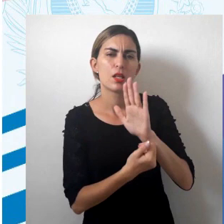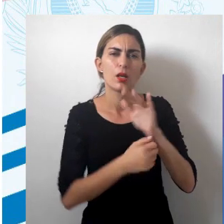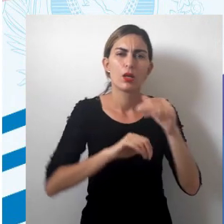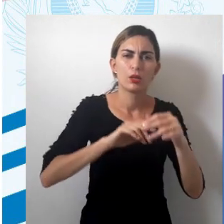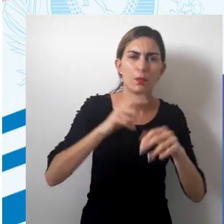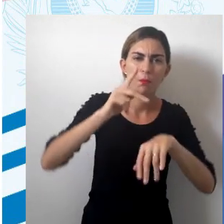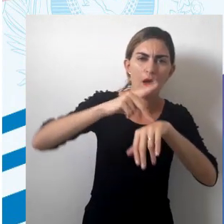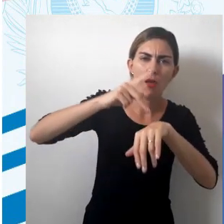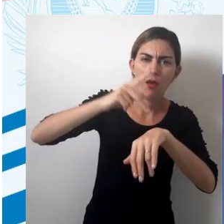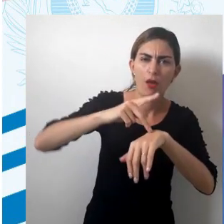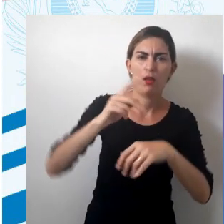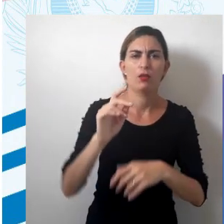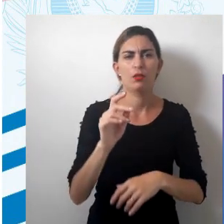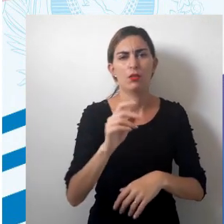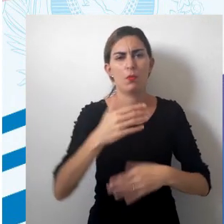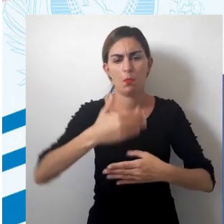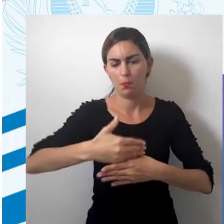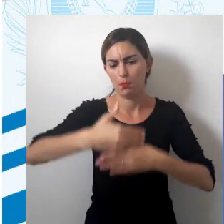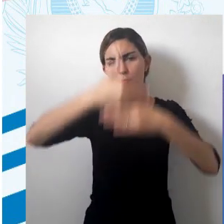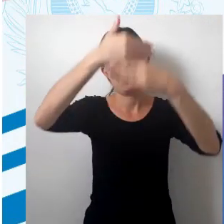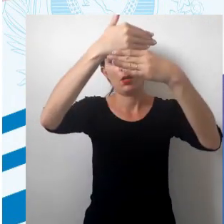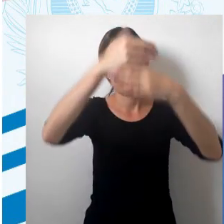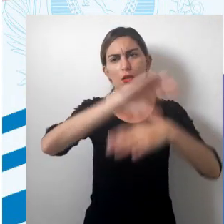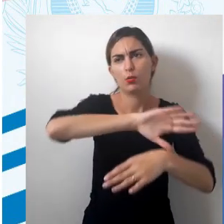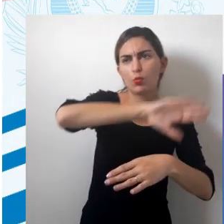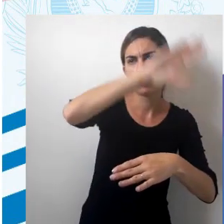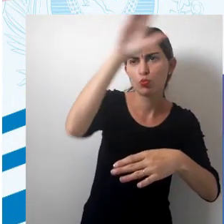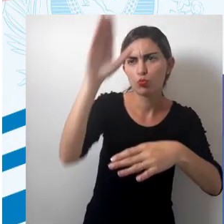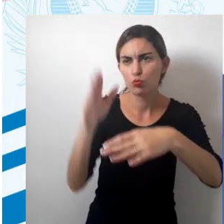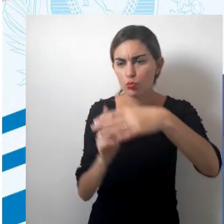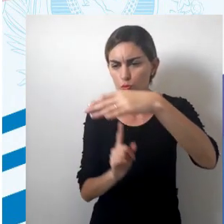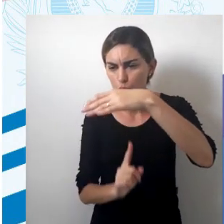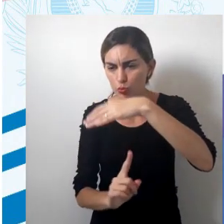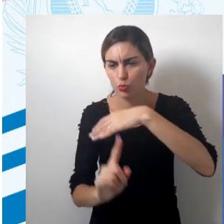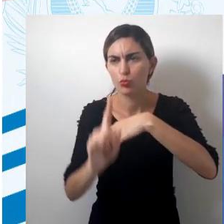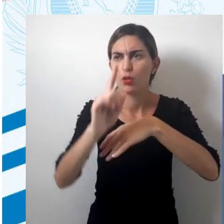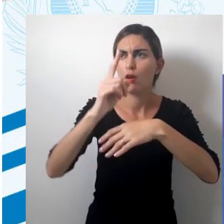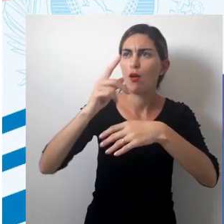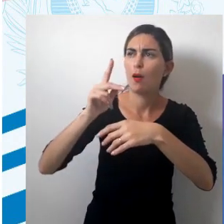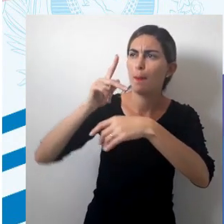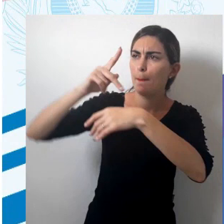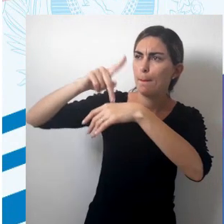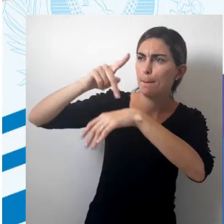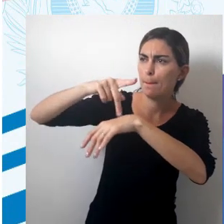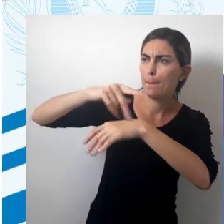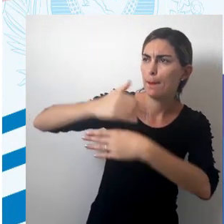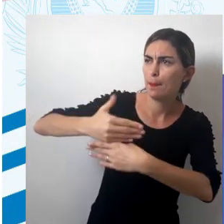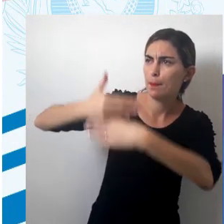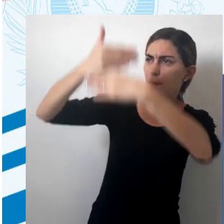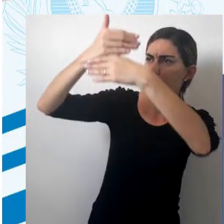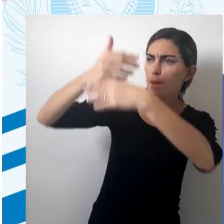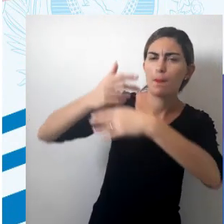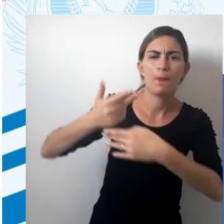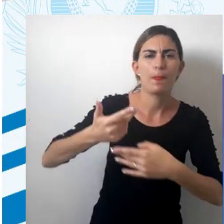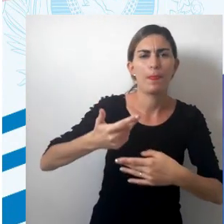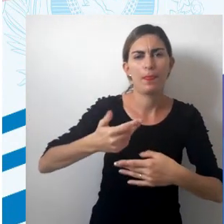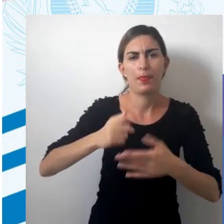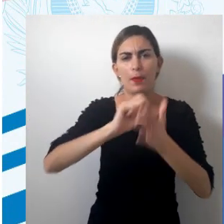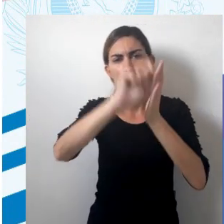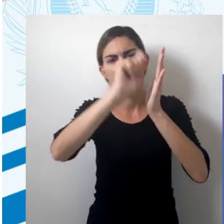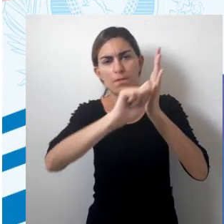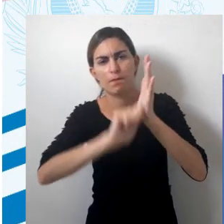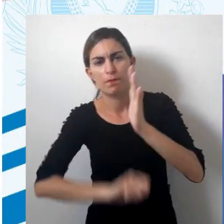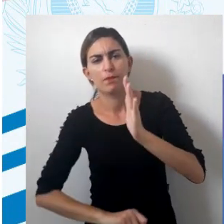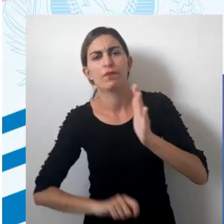caminhos em pedra ou nas paredes da caverna. Então, é uma cartografia bem rudimentar, fazendo